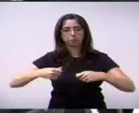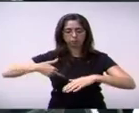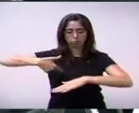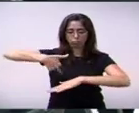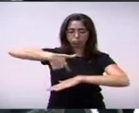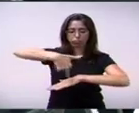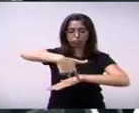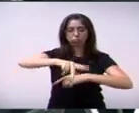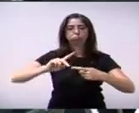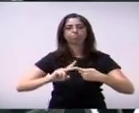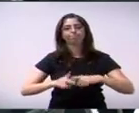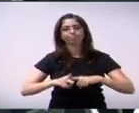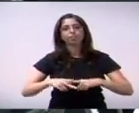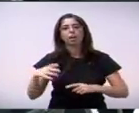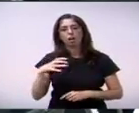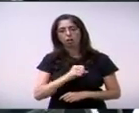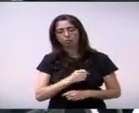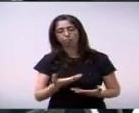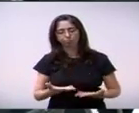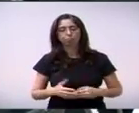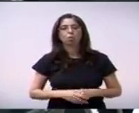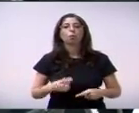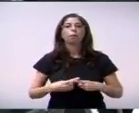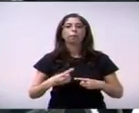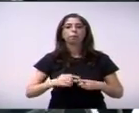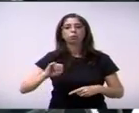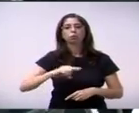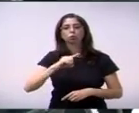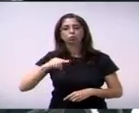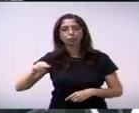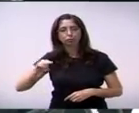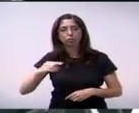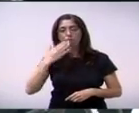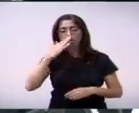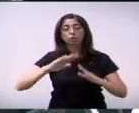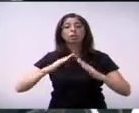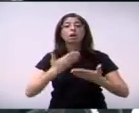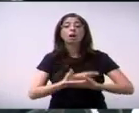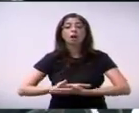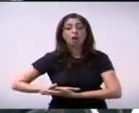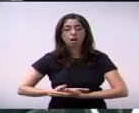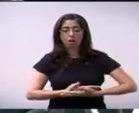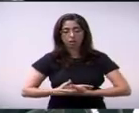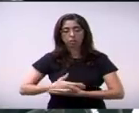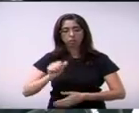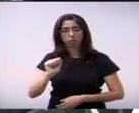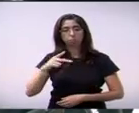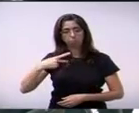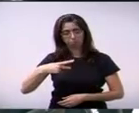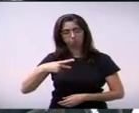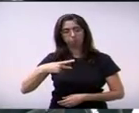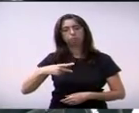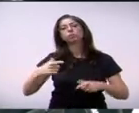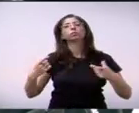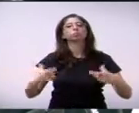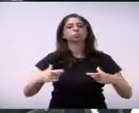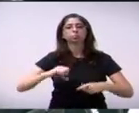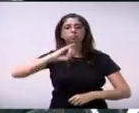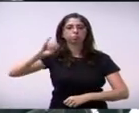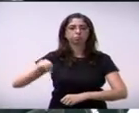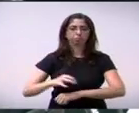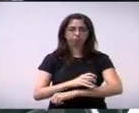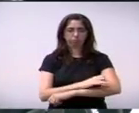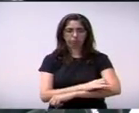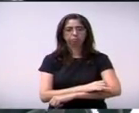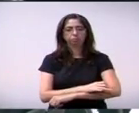pedestres nas avenidas João Vieira, em frente à creche Angelino Pigato e no bairro João Aranha.